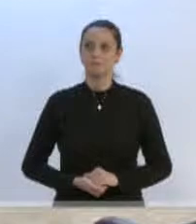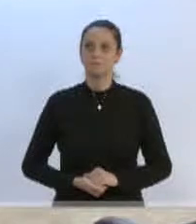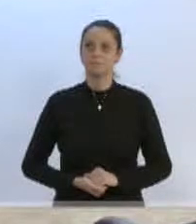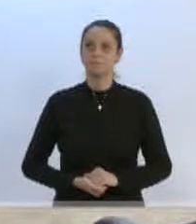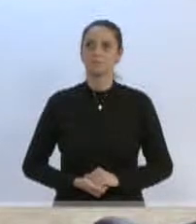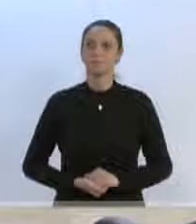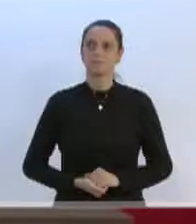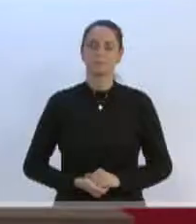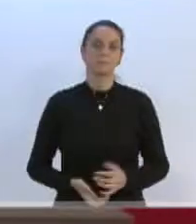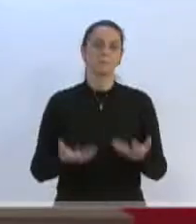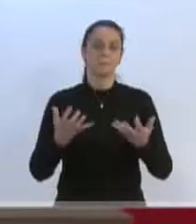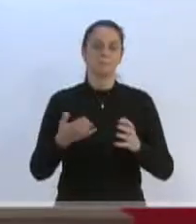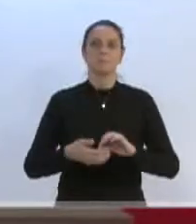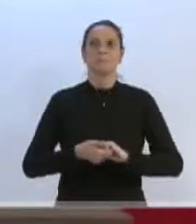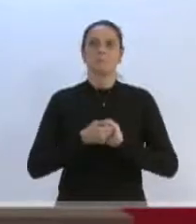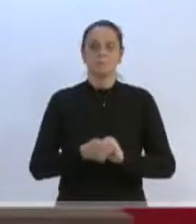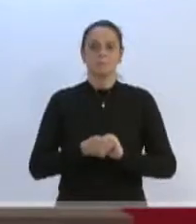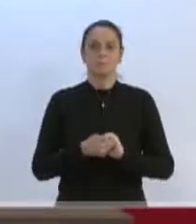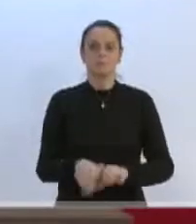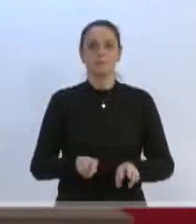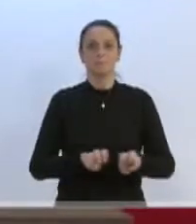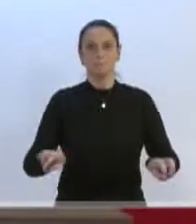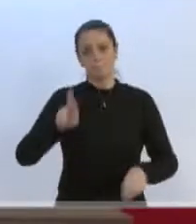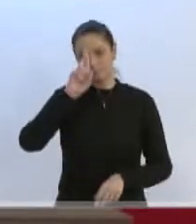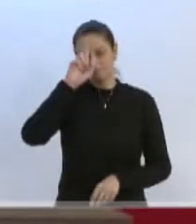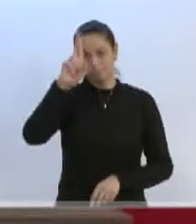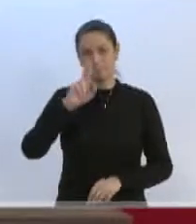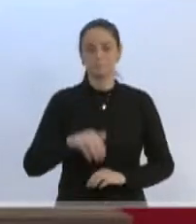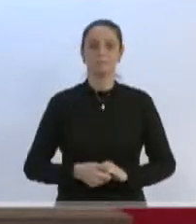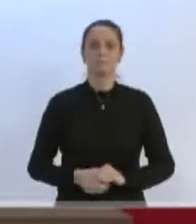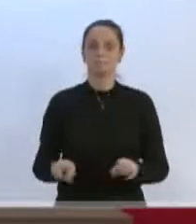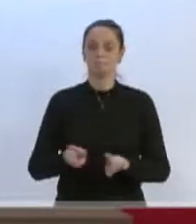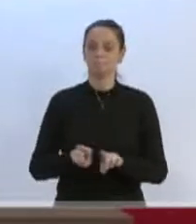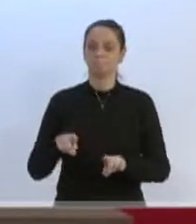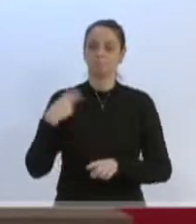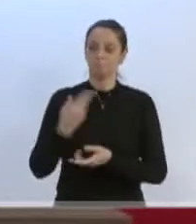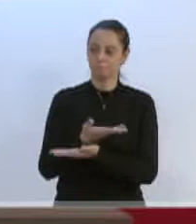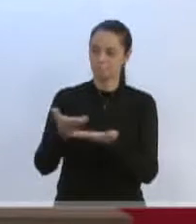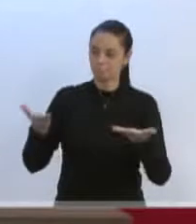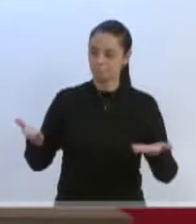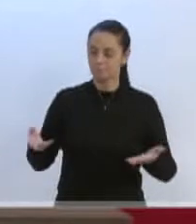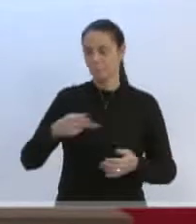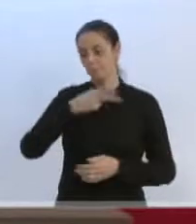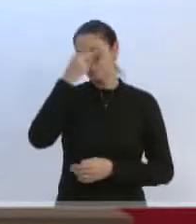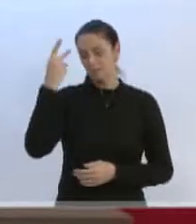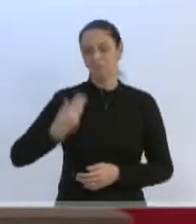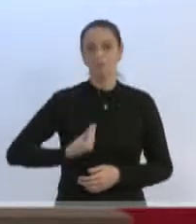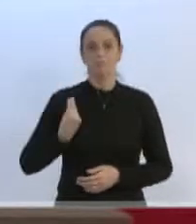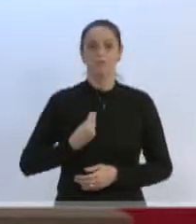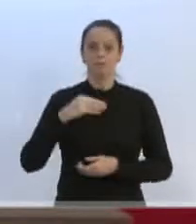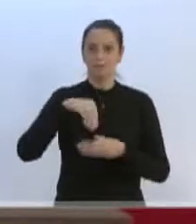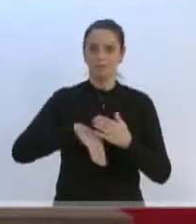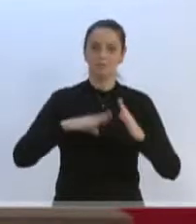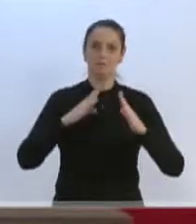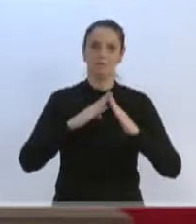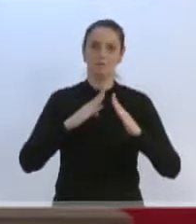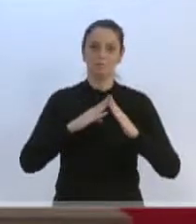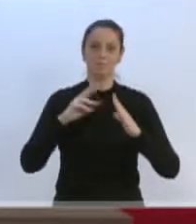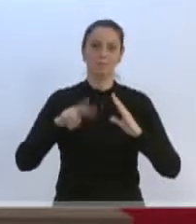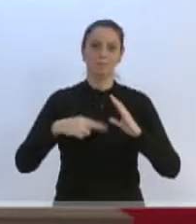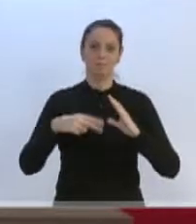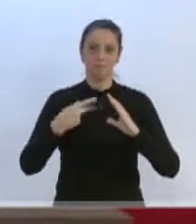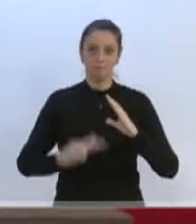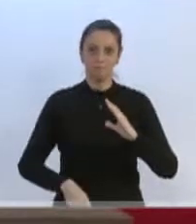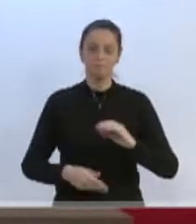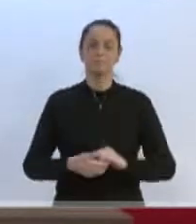Quero aqui cumprimentar a nossa mesa diretora, senhores vereadores, que assistam a essa casa, e uma boa